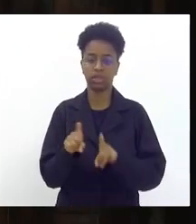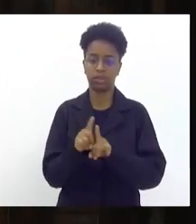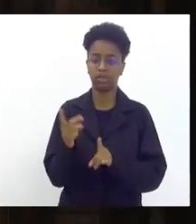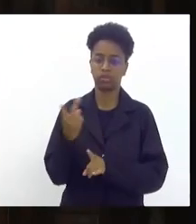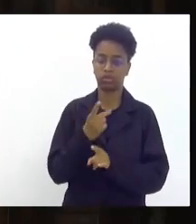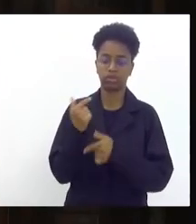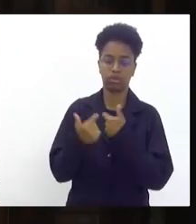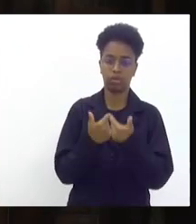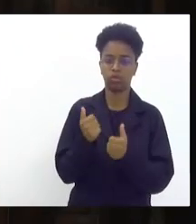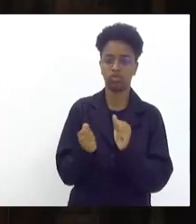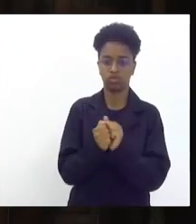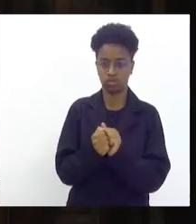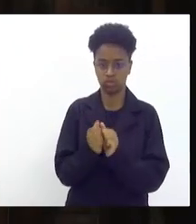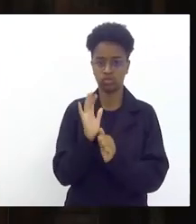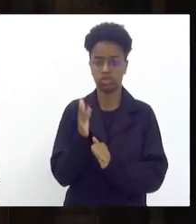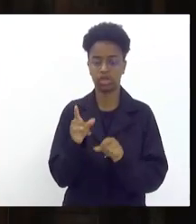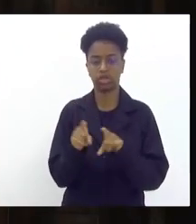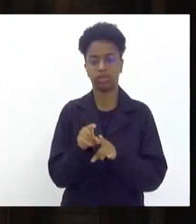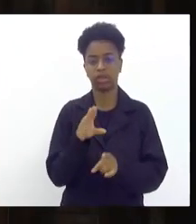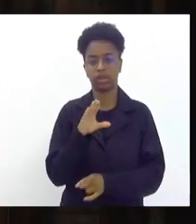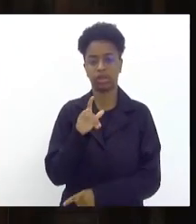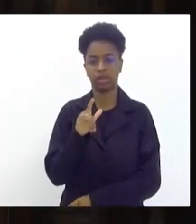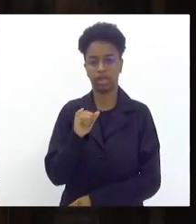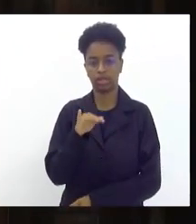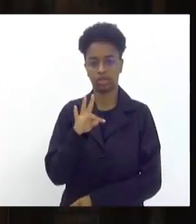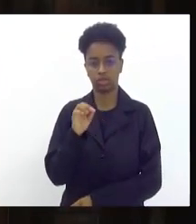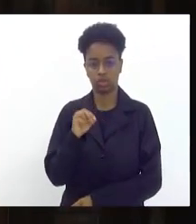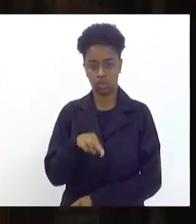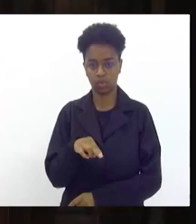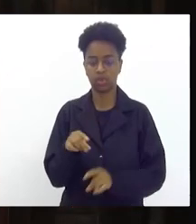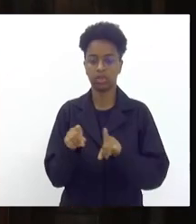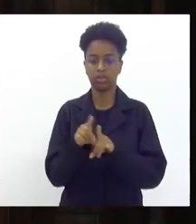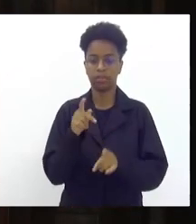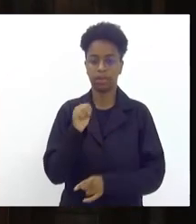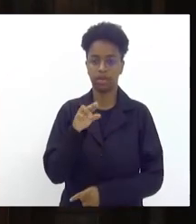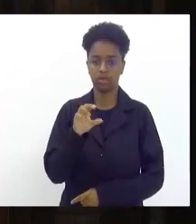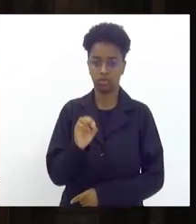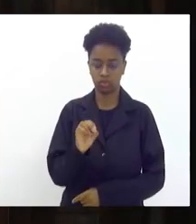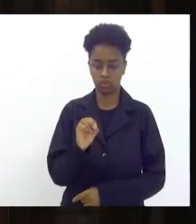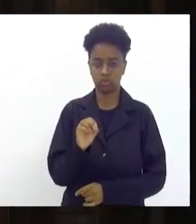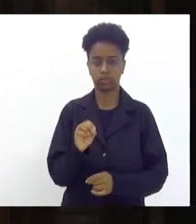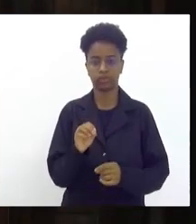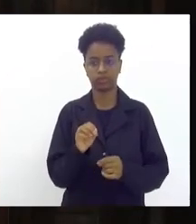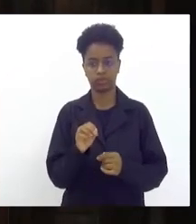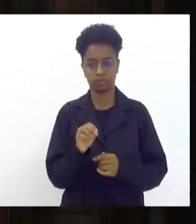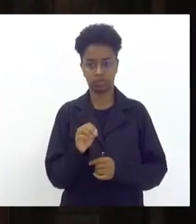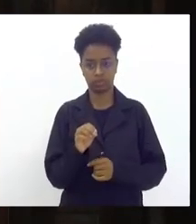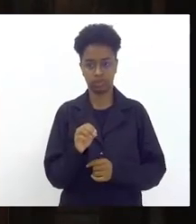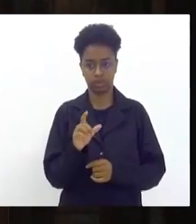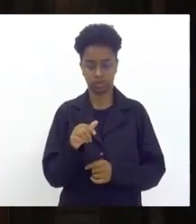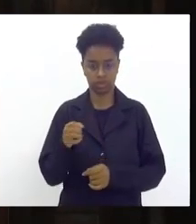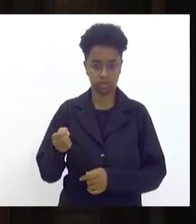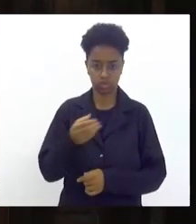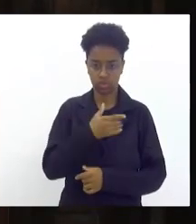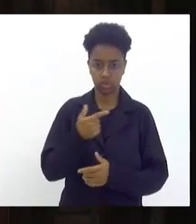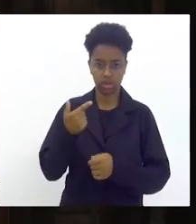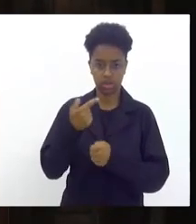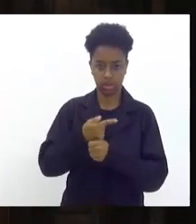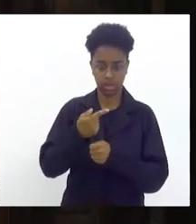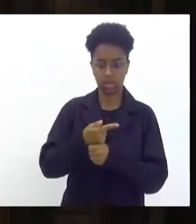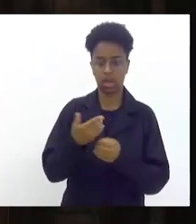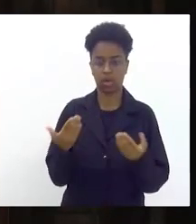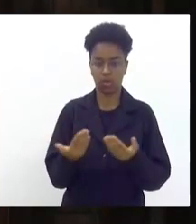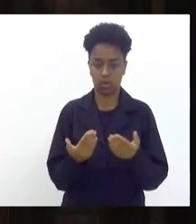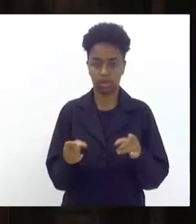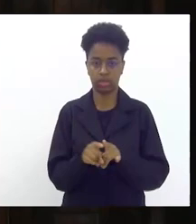junto lá o Cleito que é da frente parlamentar o Pedro Silva que é da nova liga agora da intendente